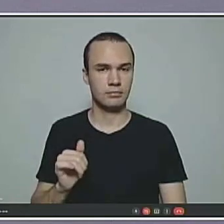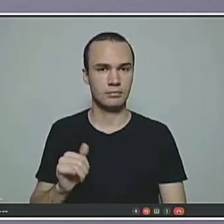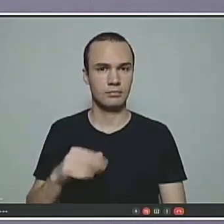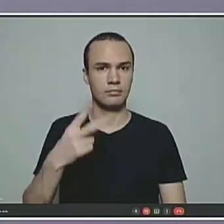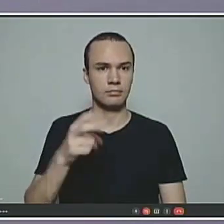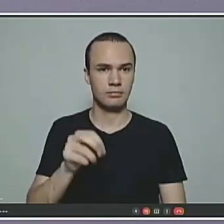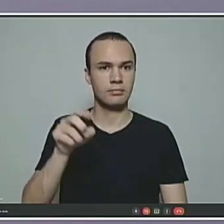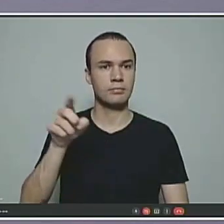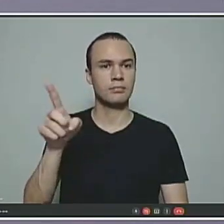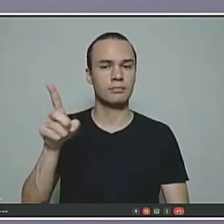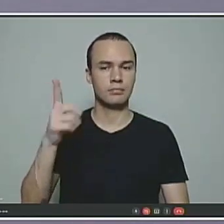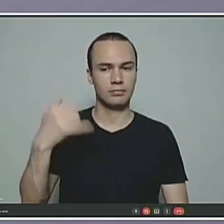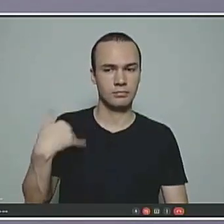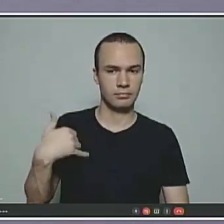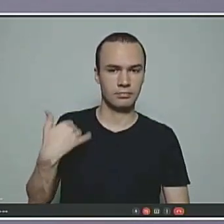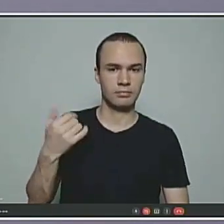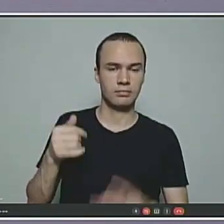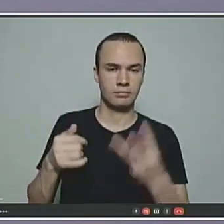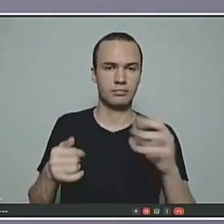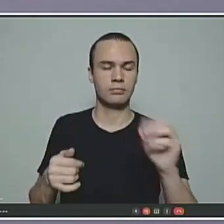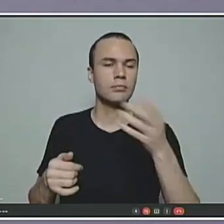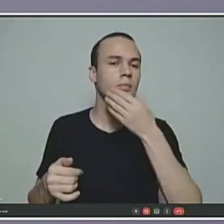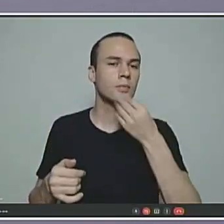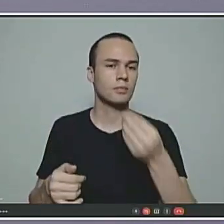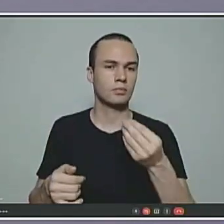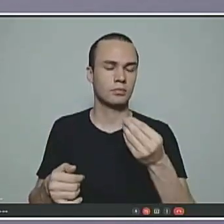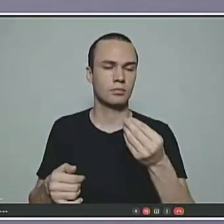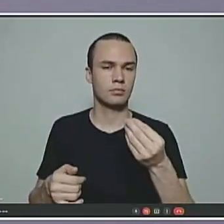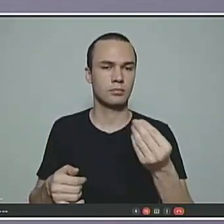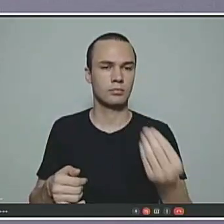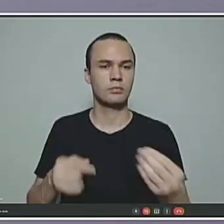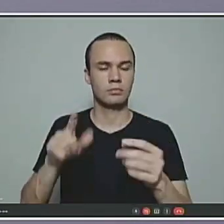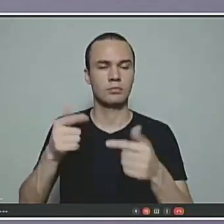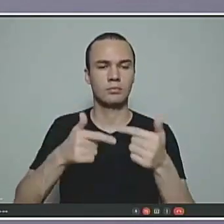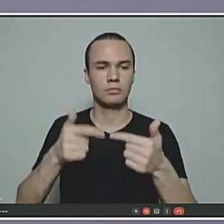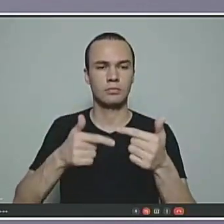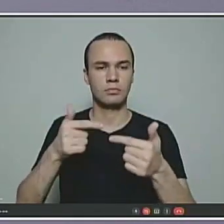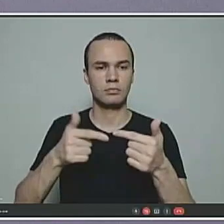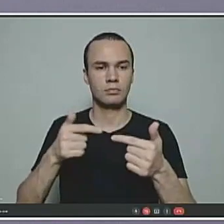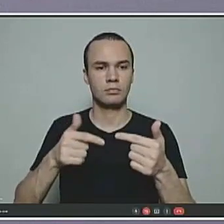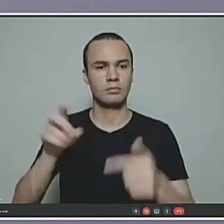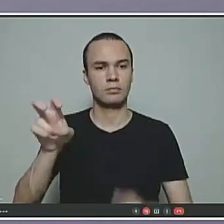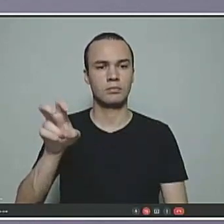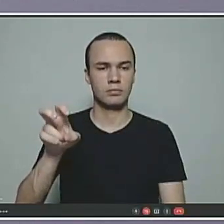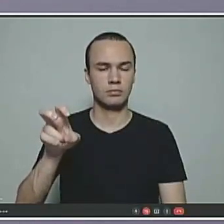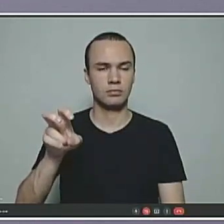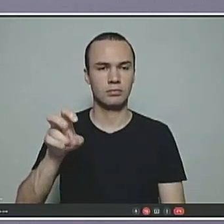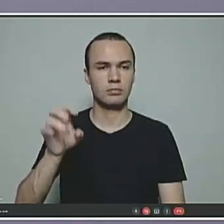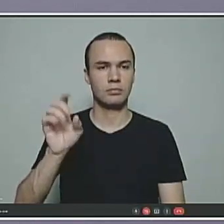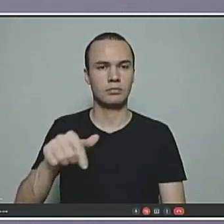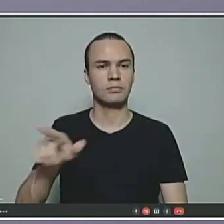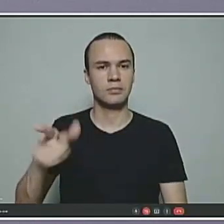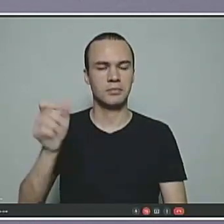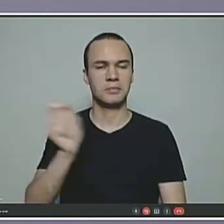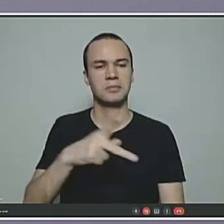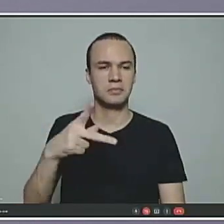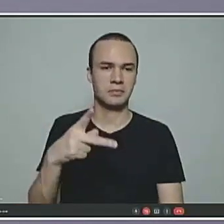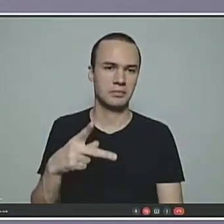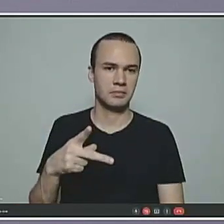anos de contribuição se mulher, 30 anos de contribuição se homem, 20 no cargo e 5 onde se dará a aposentadoria.